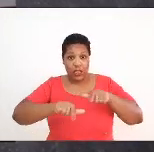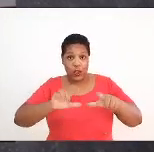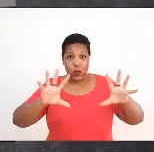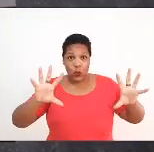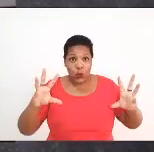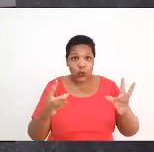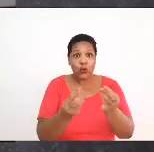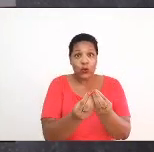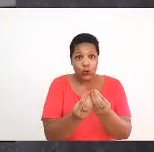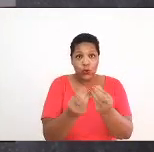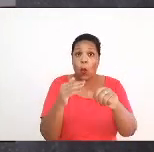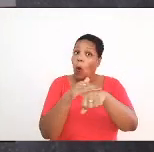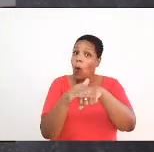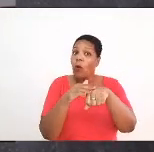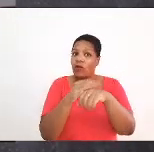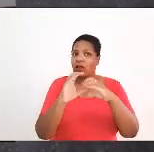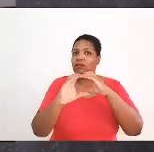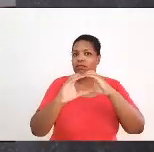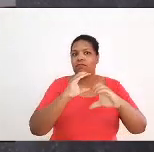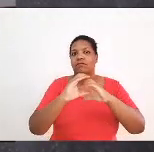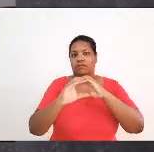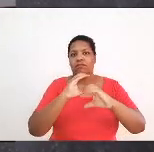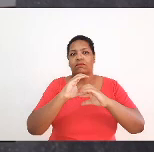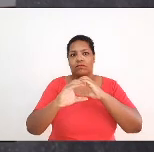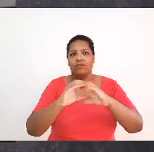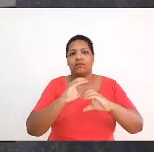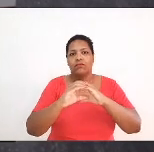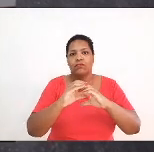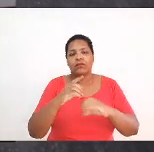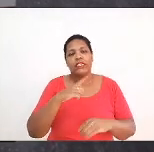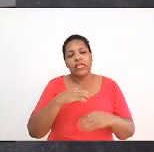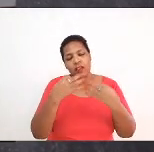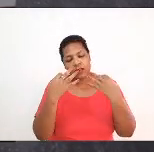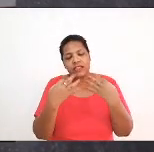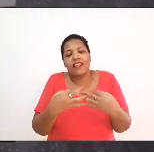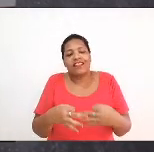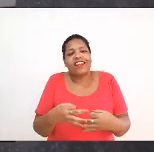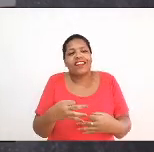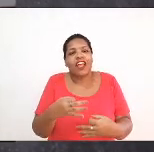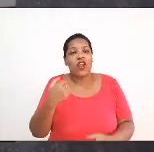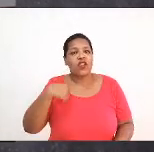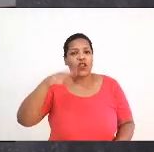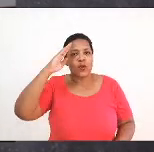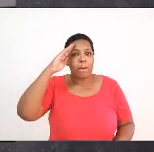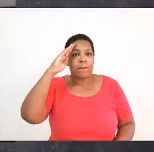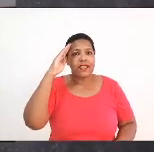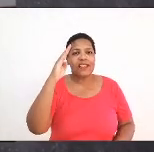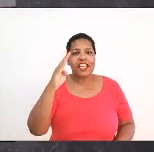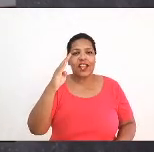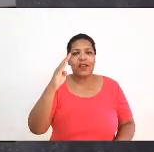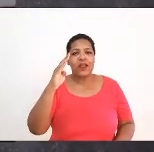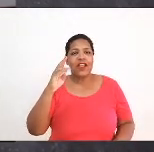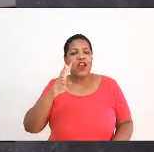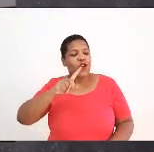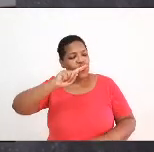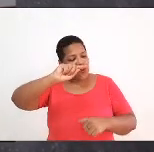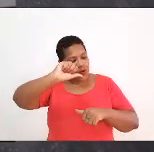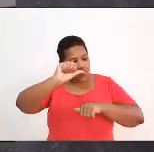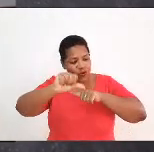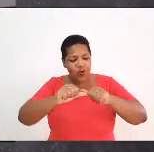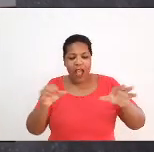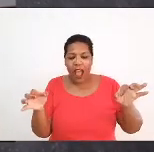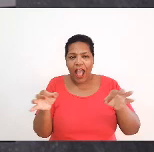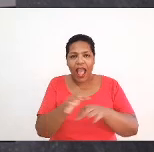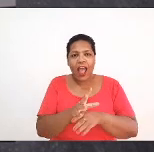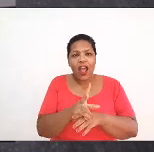e convictos dos nossos princípios, nós sairemos fortalecidos desse momento tão